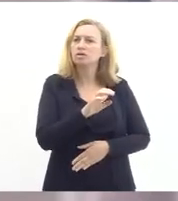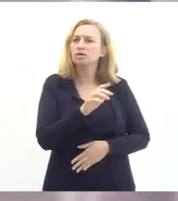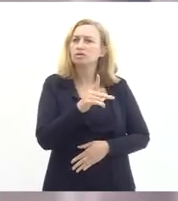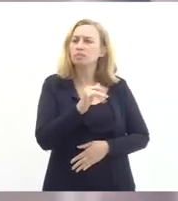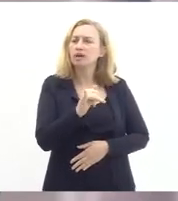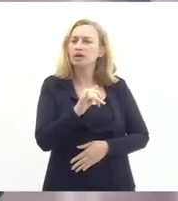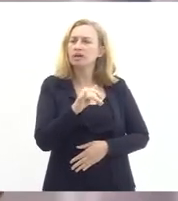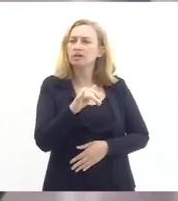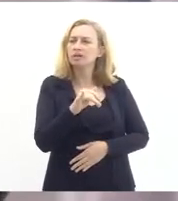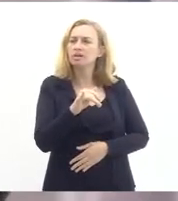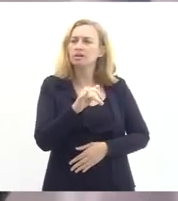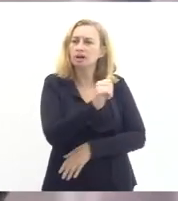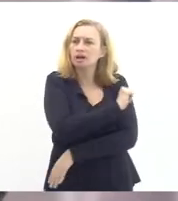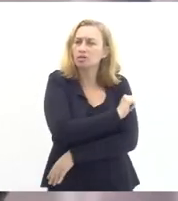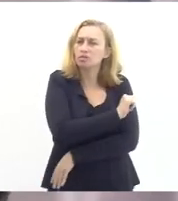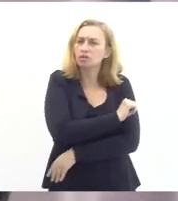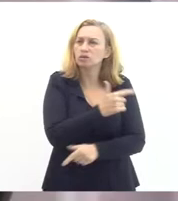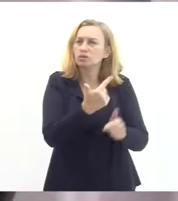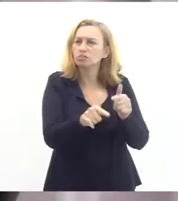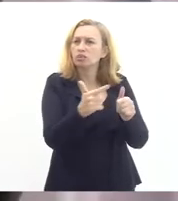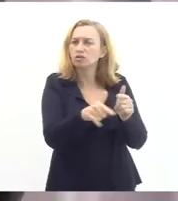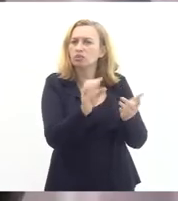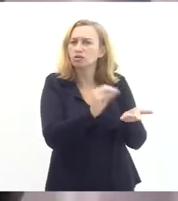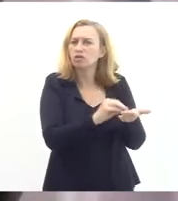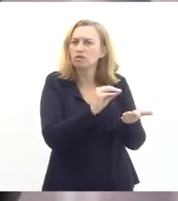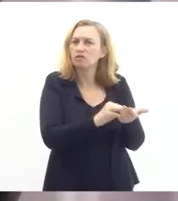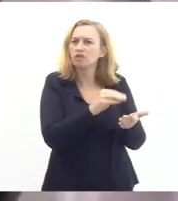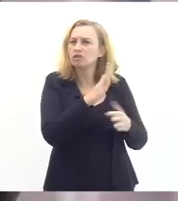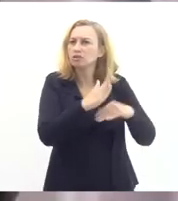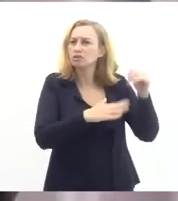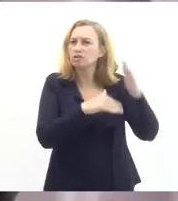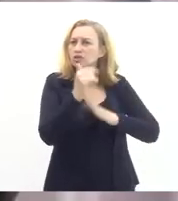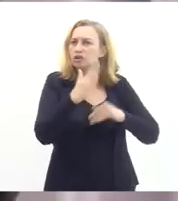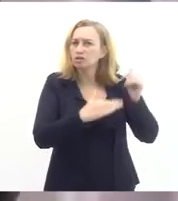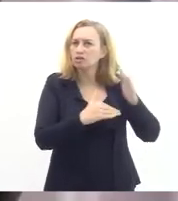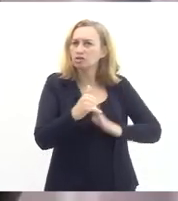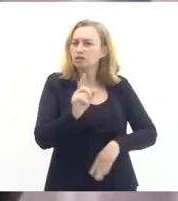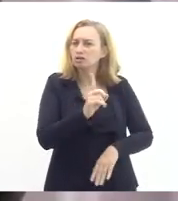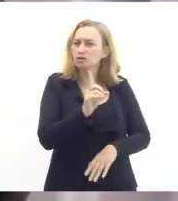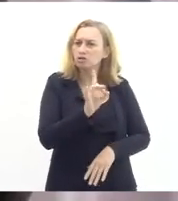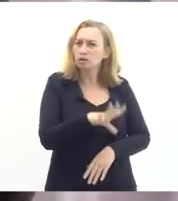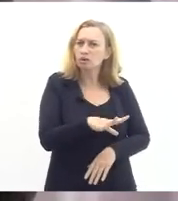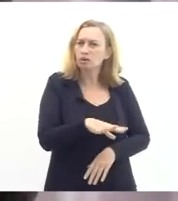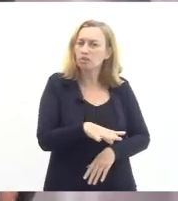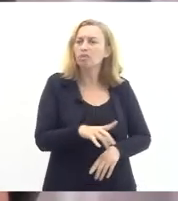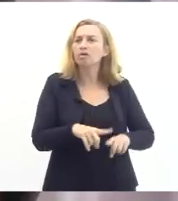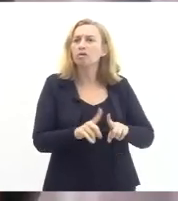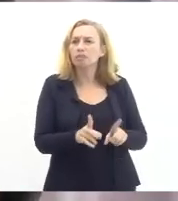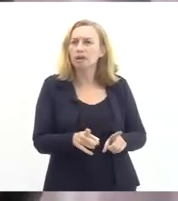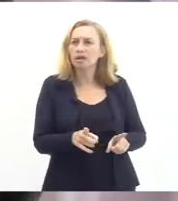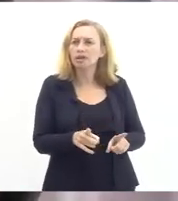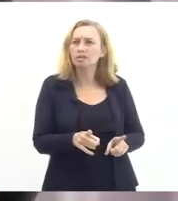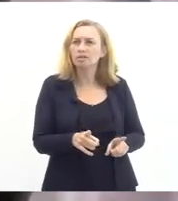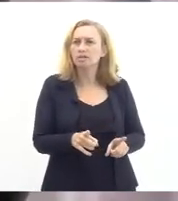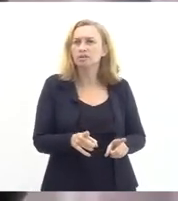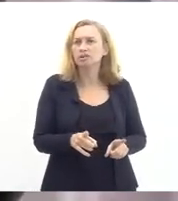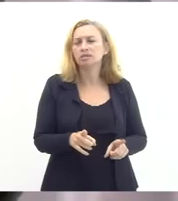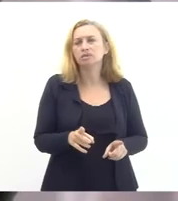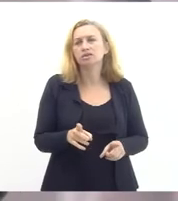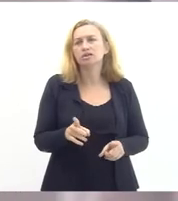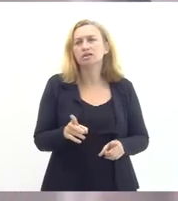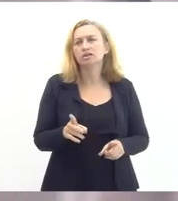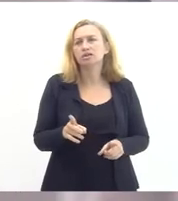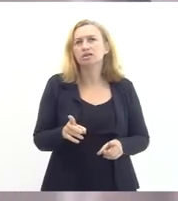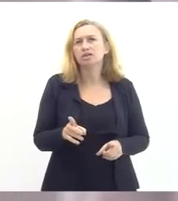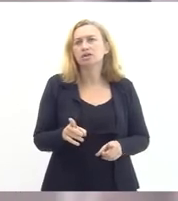atravessada por esse problema da falta de profissionais que não é só a falta de professores apareceu em algumas falas e eu quero registrar